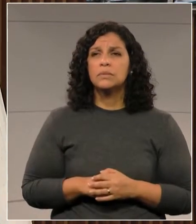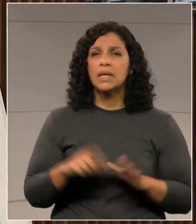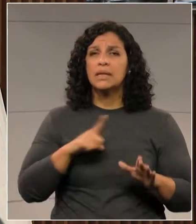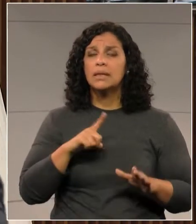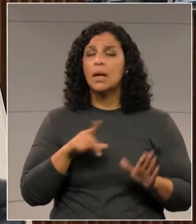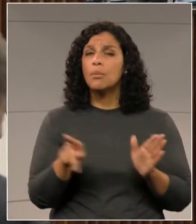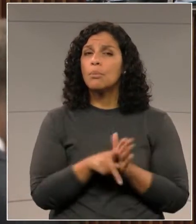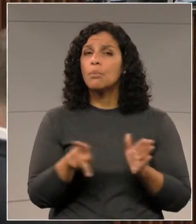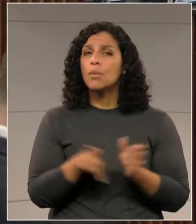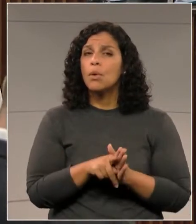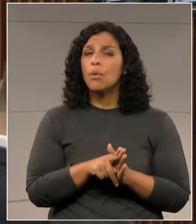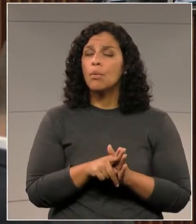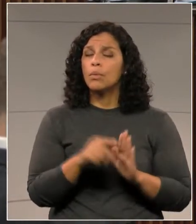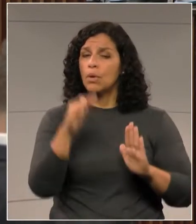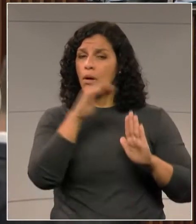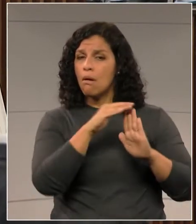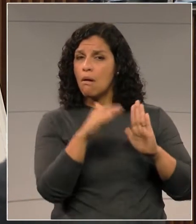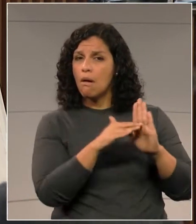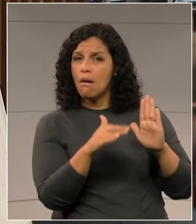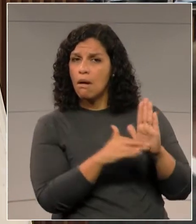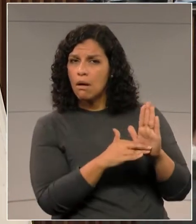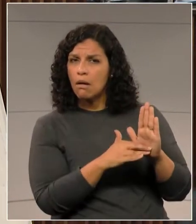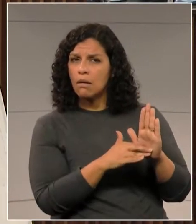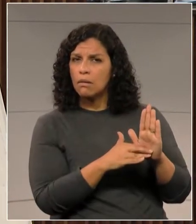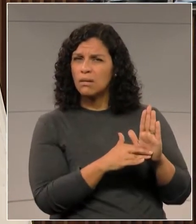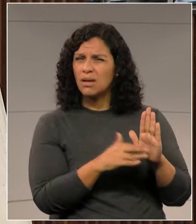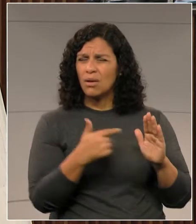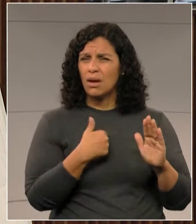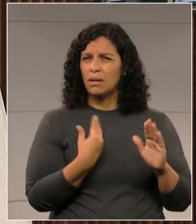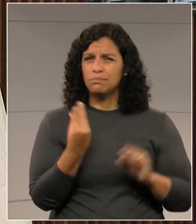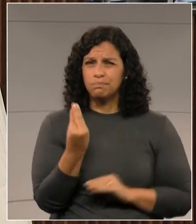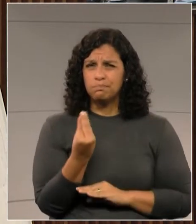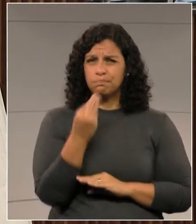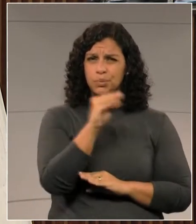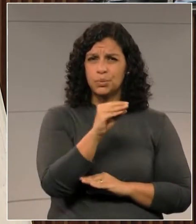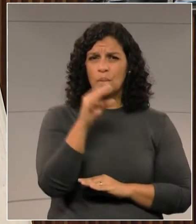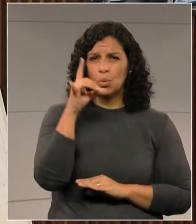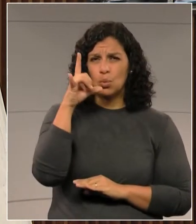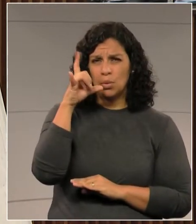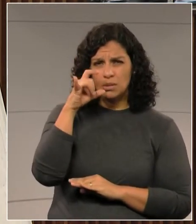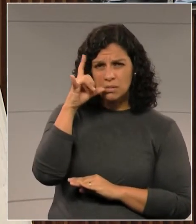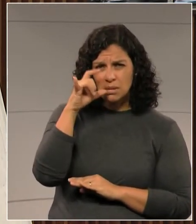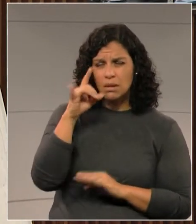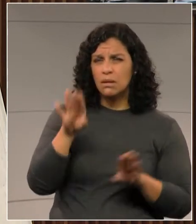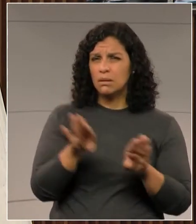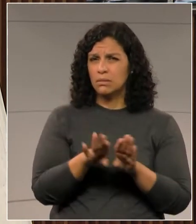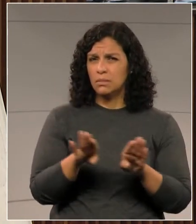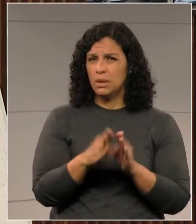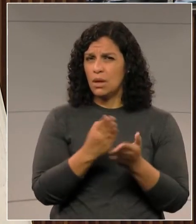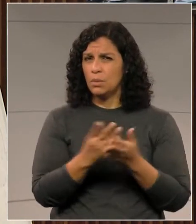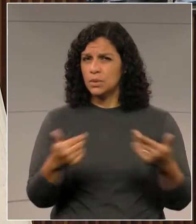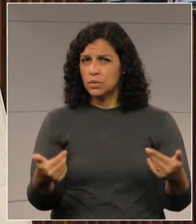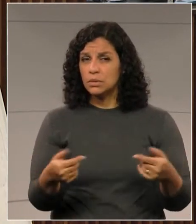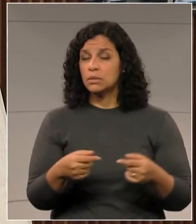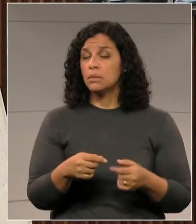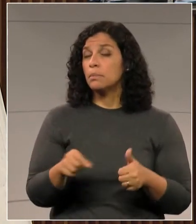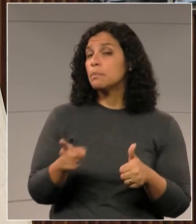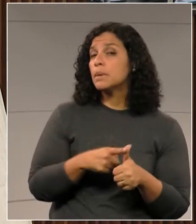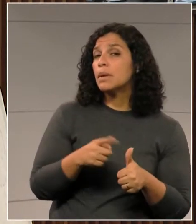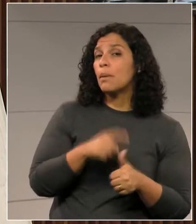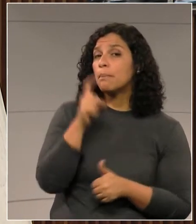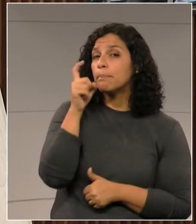rito do cargo. E aí é ele postar determinadas situações, primeiro que é mentira,